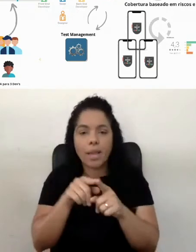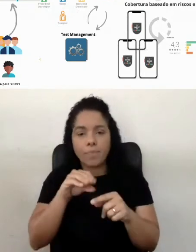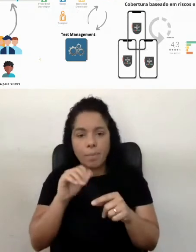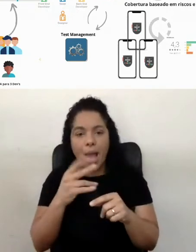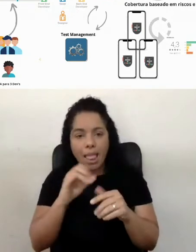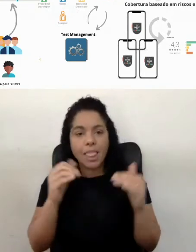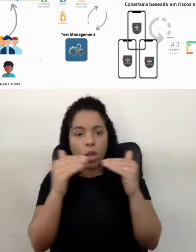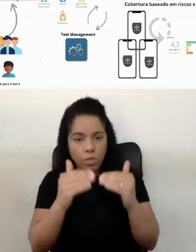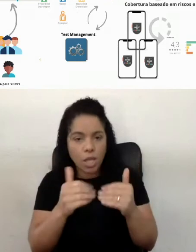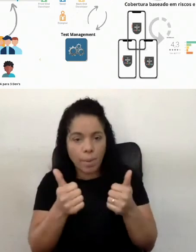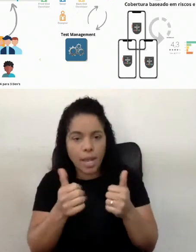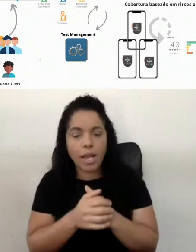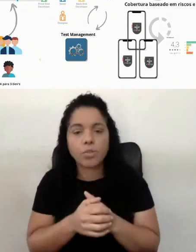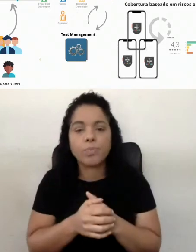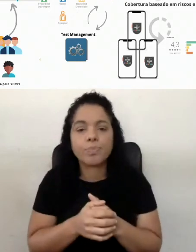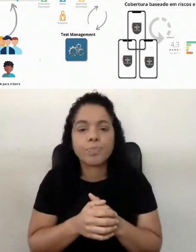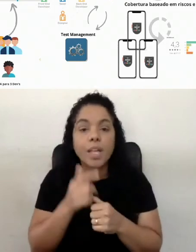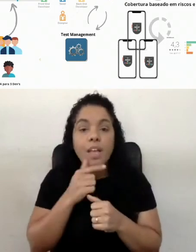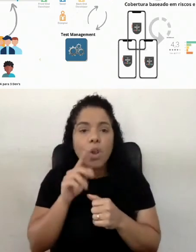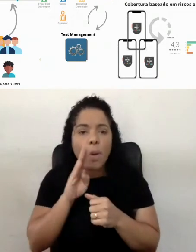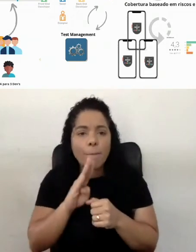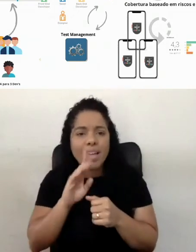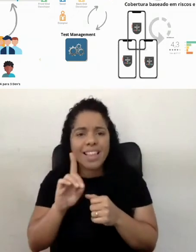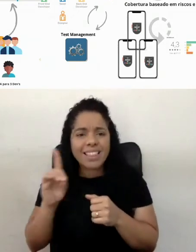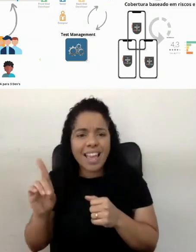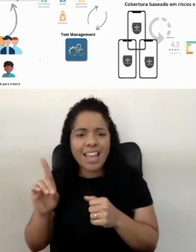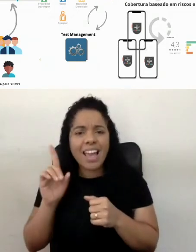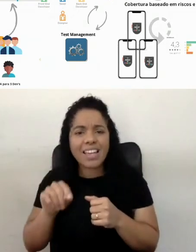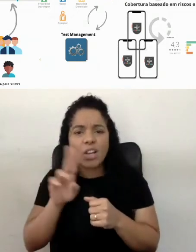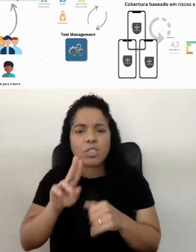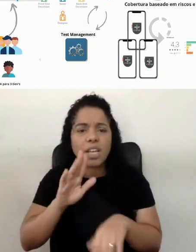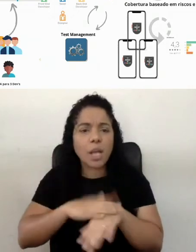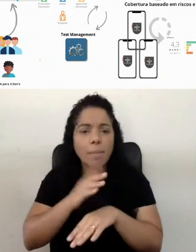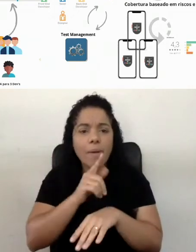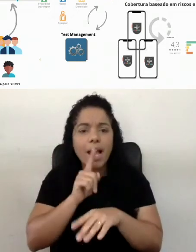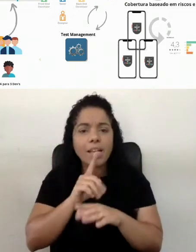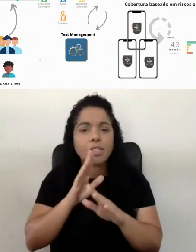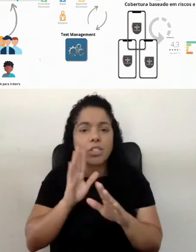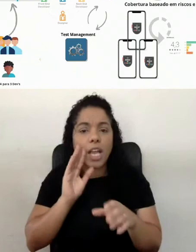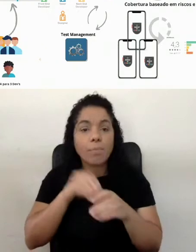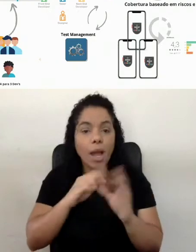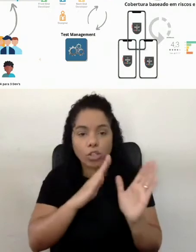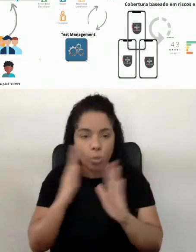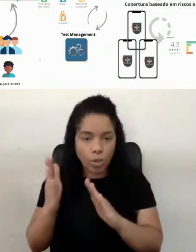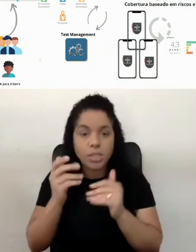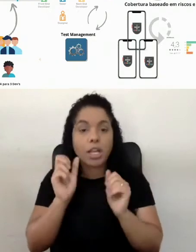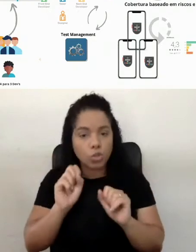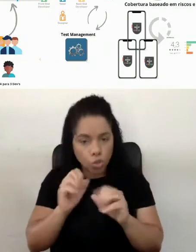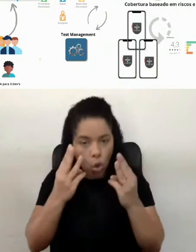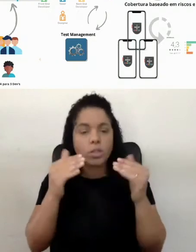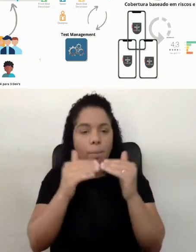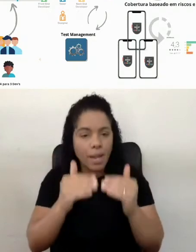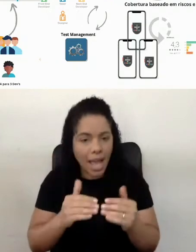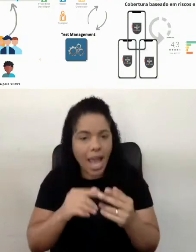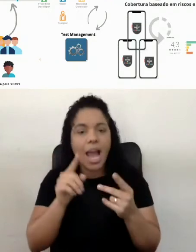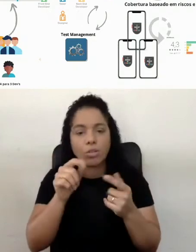alinhados. Aí, o Milo falou que o BDD deveria ser usado mais como uma parte do processo, show! Estamos alinhados também aqui,